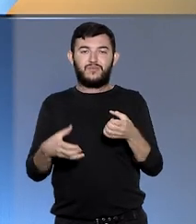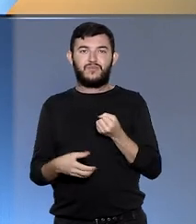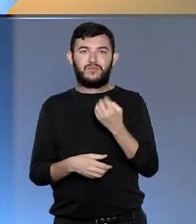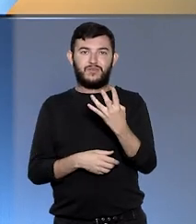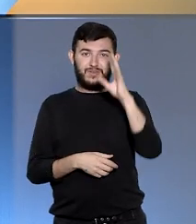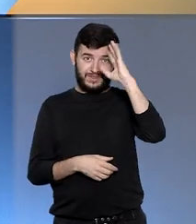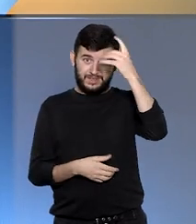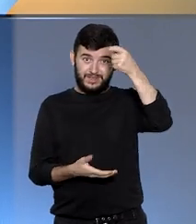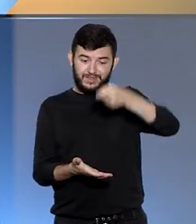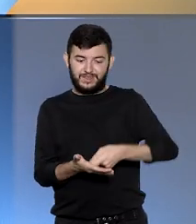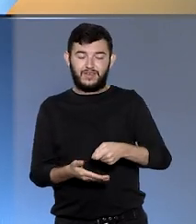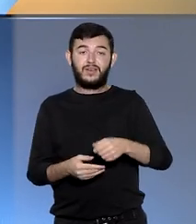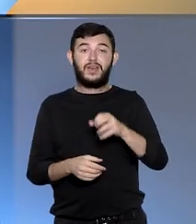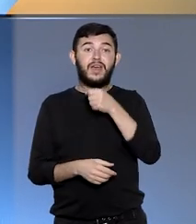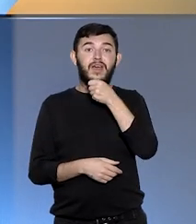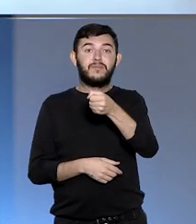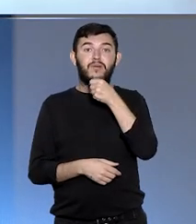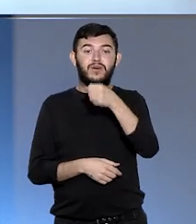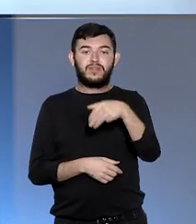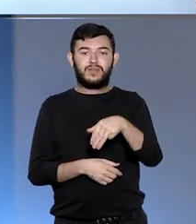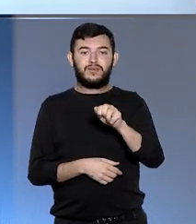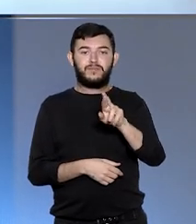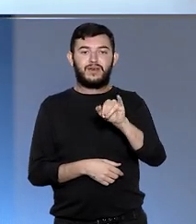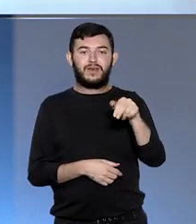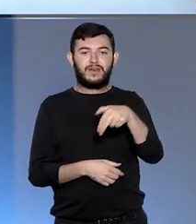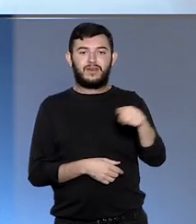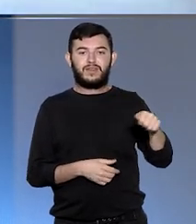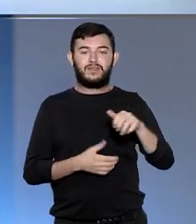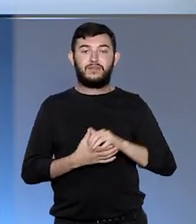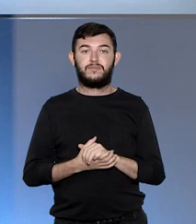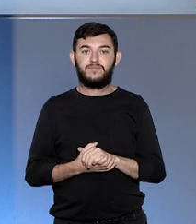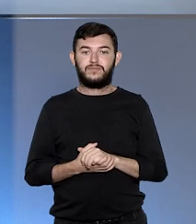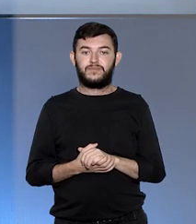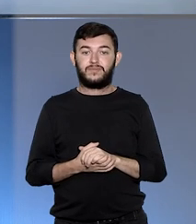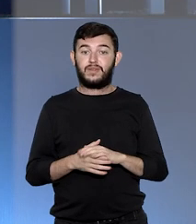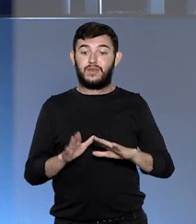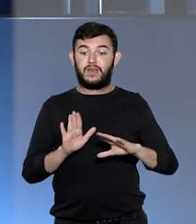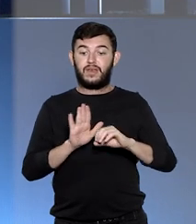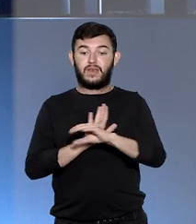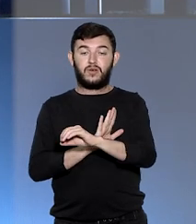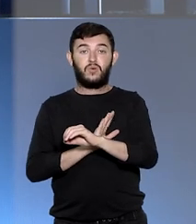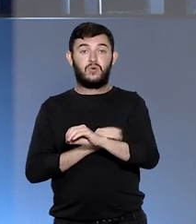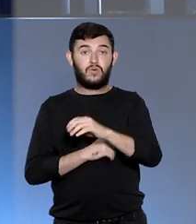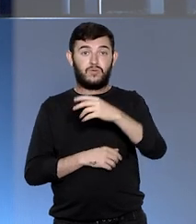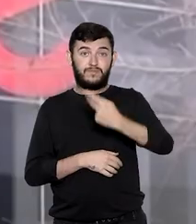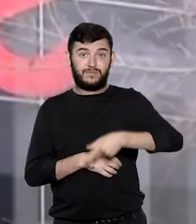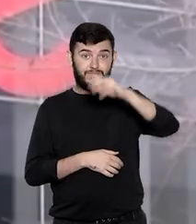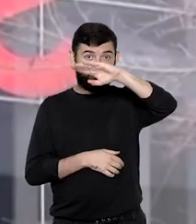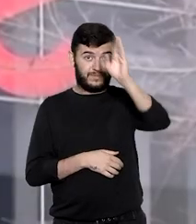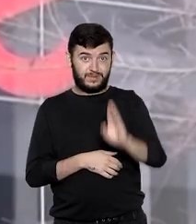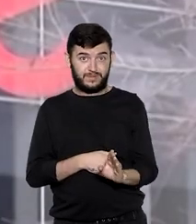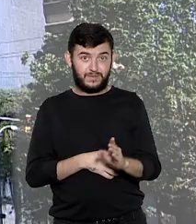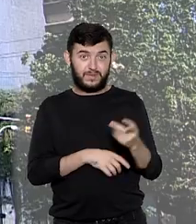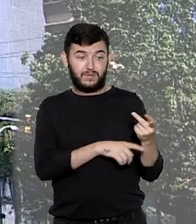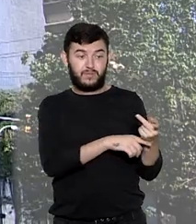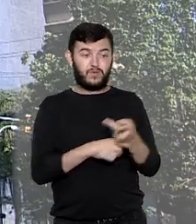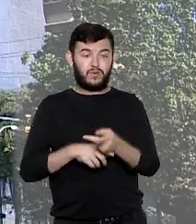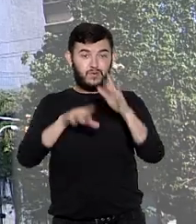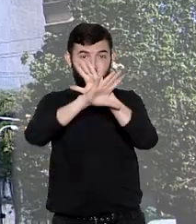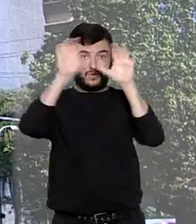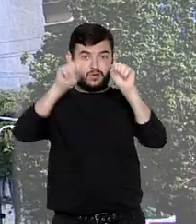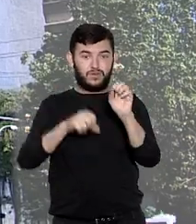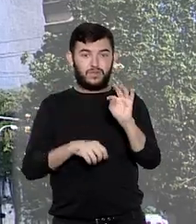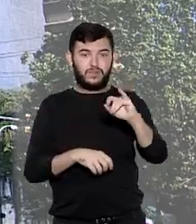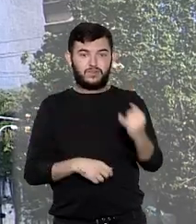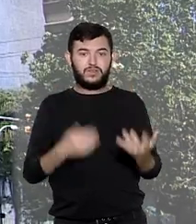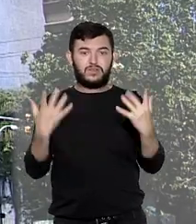é a repórter Marina Campos. A decisão foi tomada depois que a Google Brasil recorreu ao STJ contra